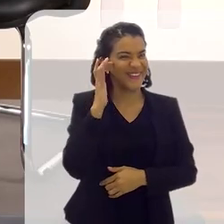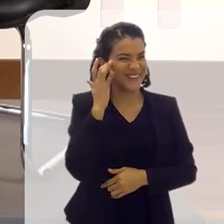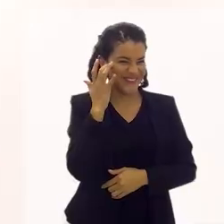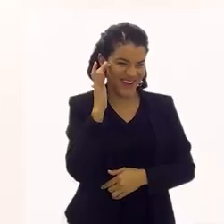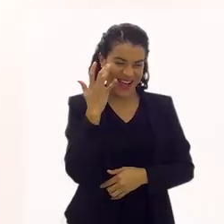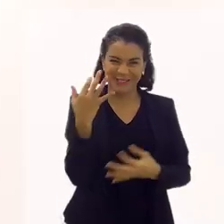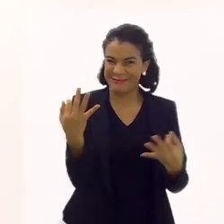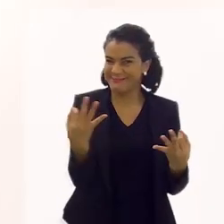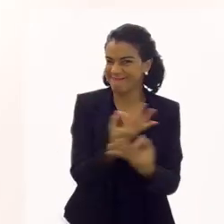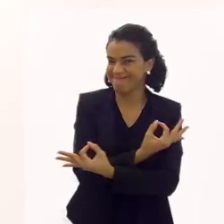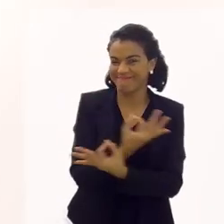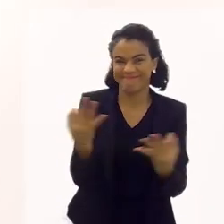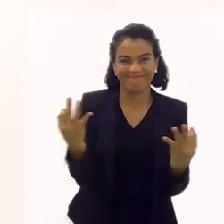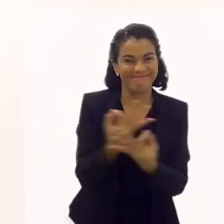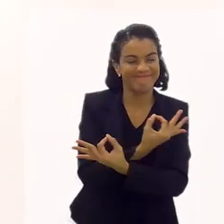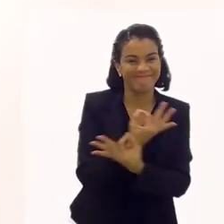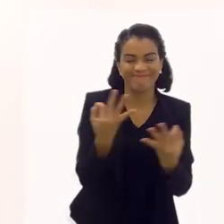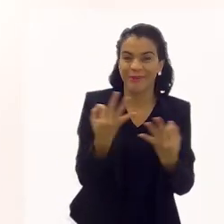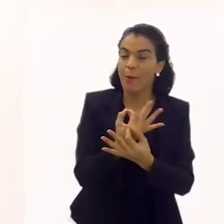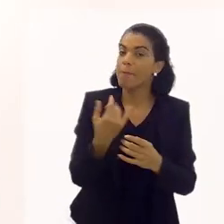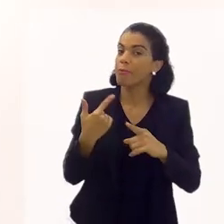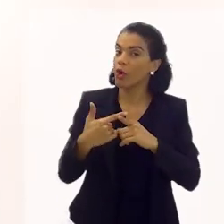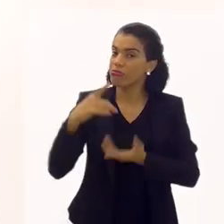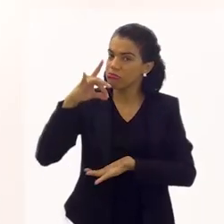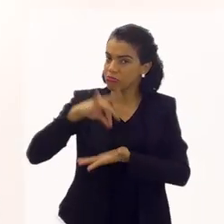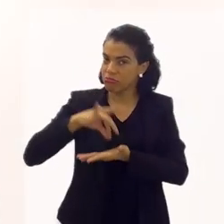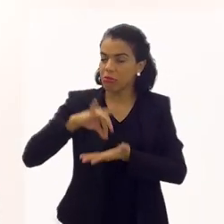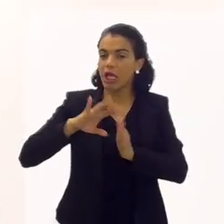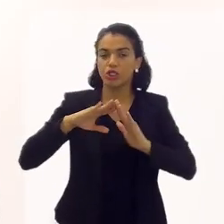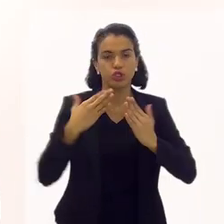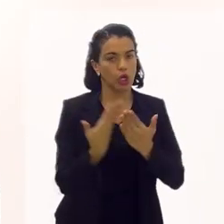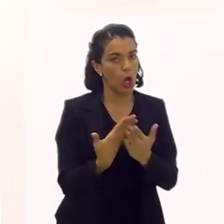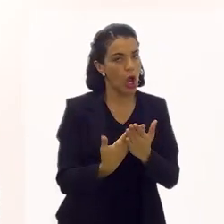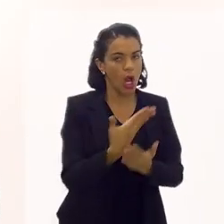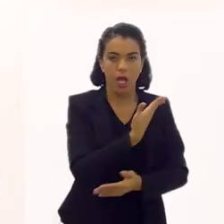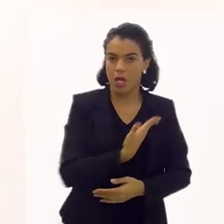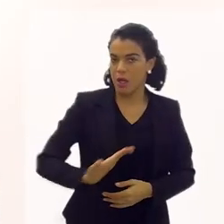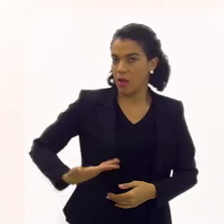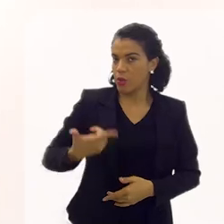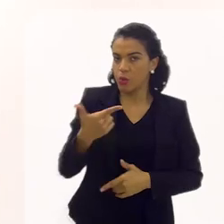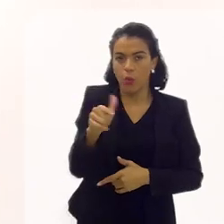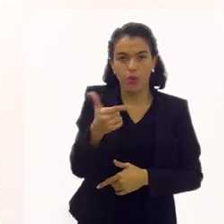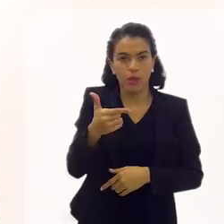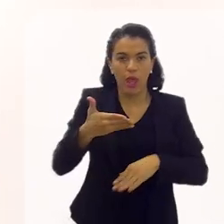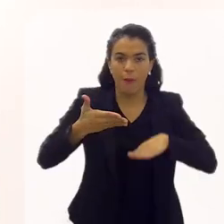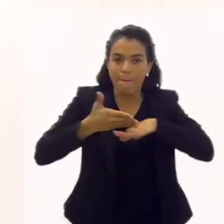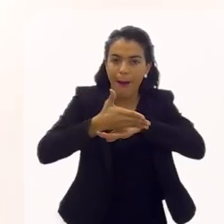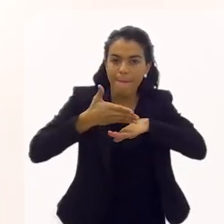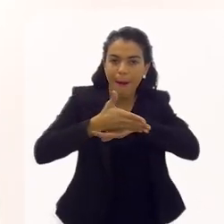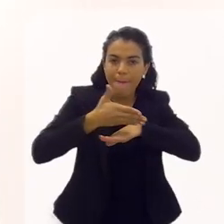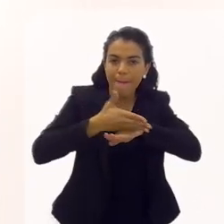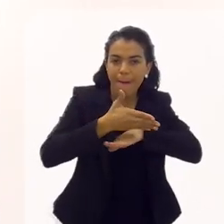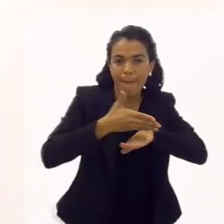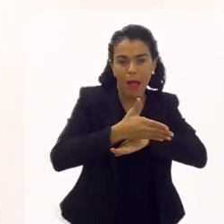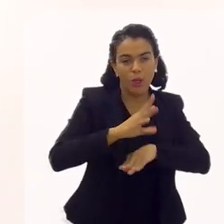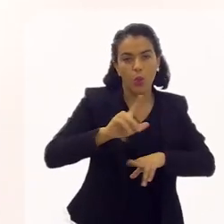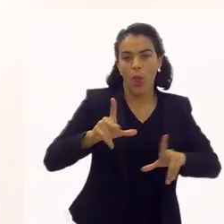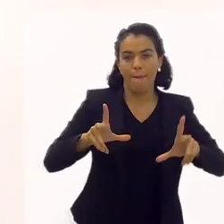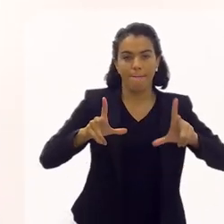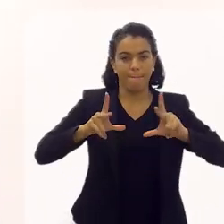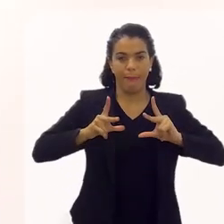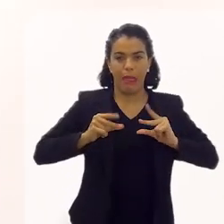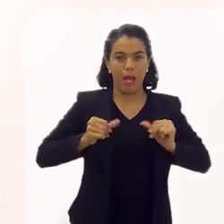Eu acho certíssimo, até porque realmente as crianças da escola pública não têm todo esse acesso. Isso não é